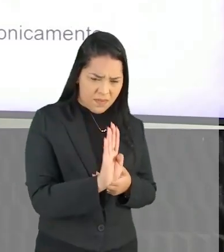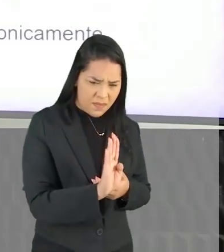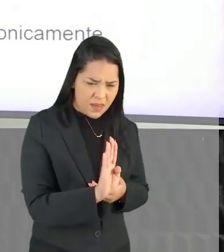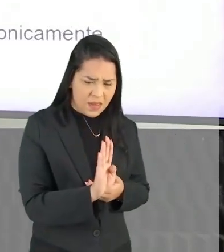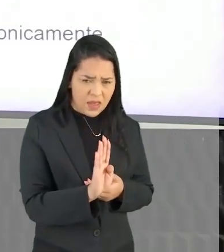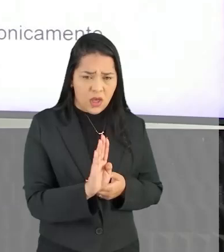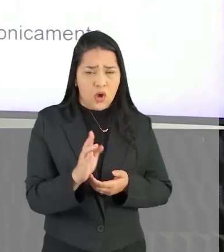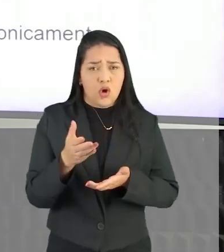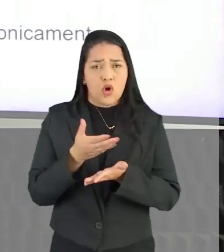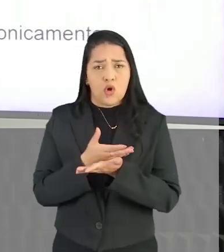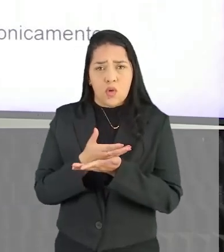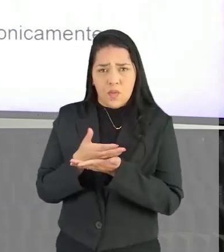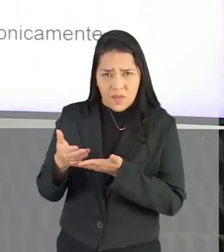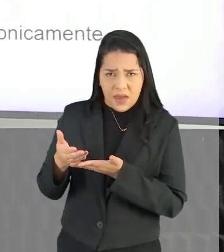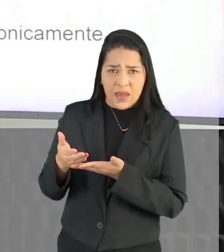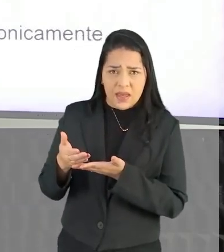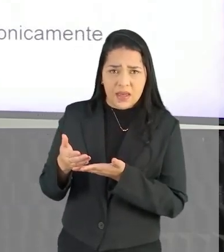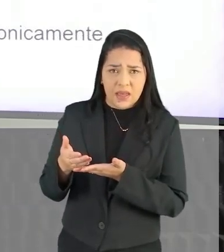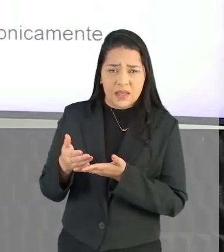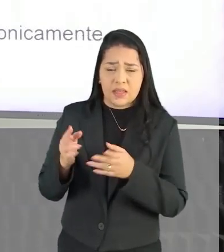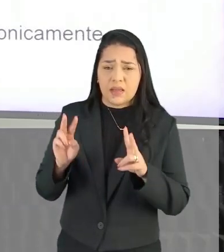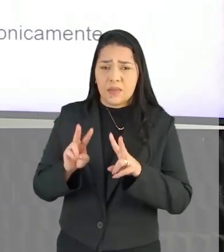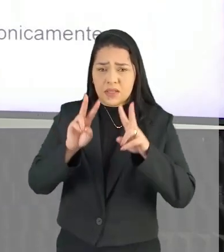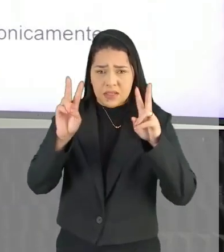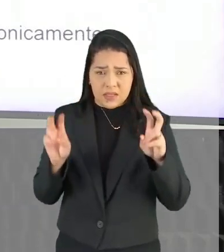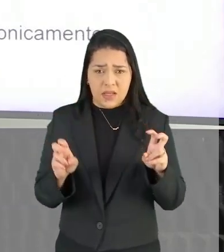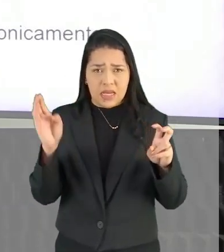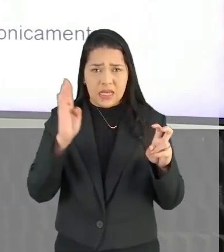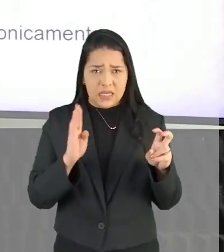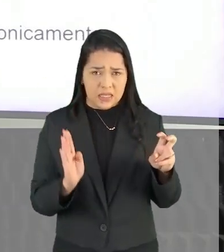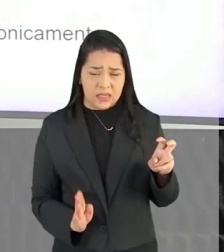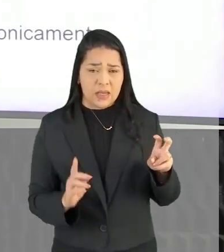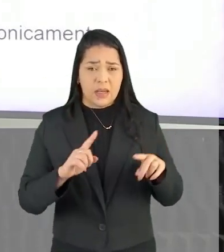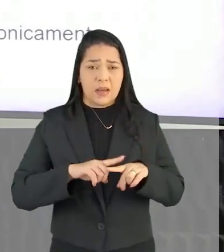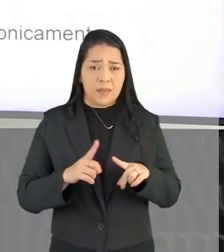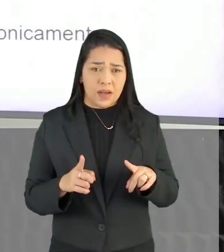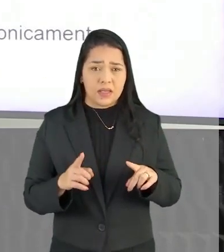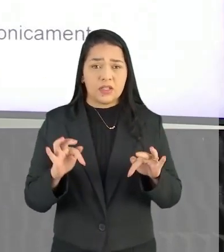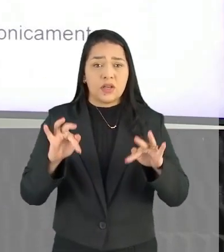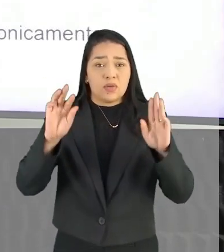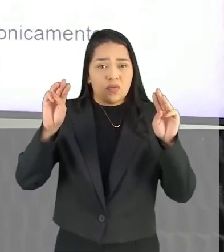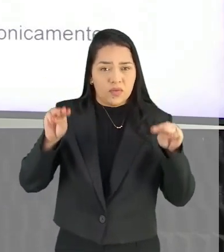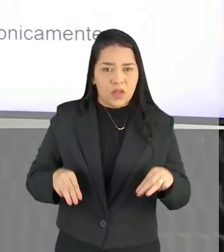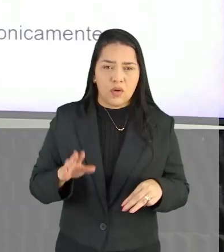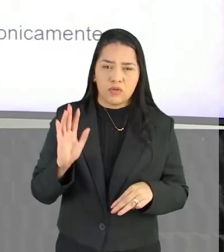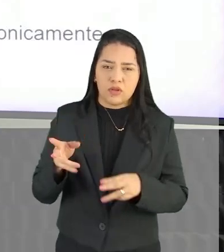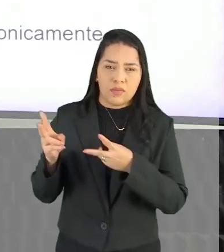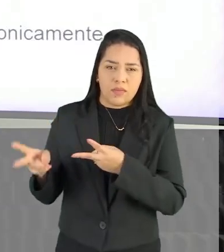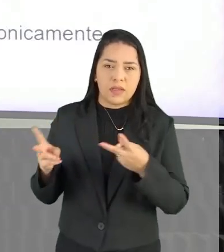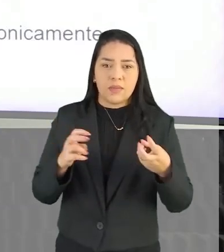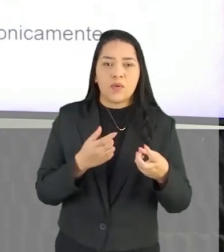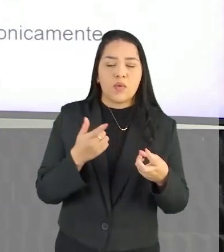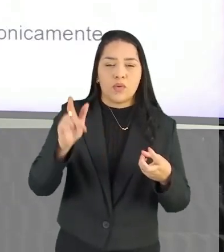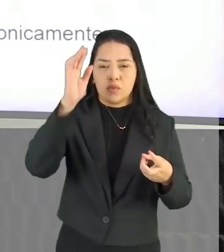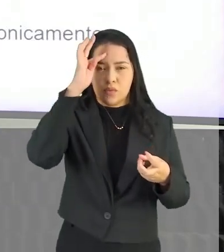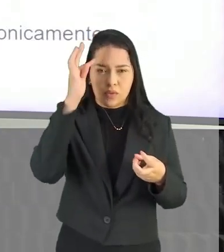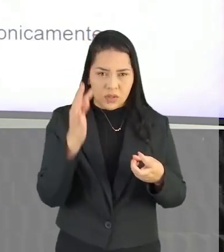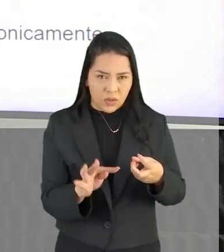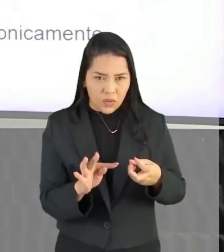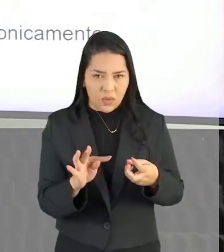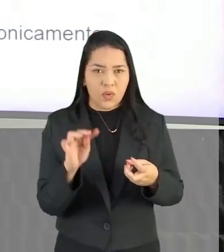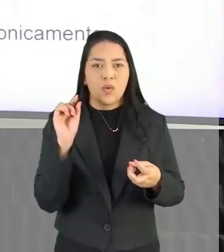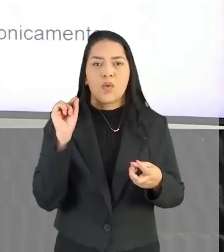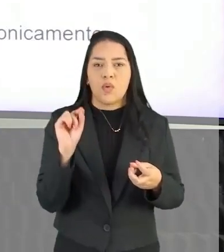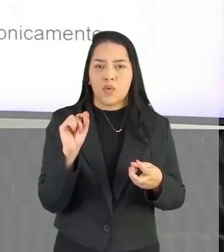Ele começa com essa questão Tematizando a nação Mas quando chega lá no final A gente percebe um outro teor Que